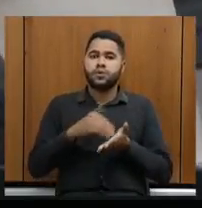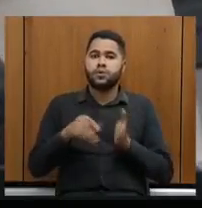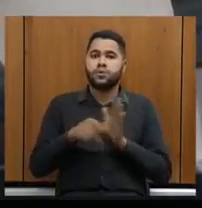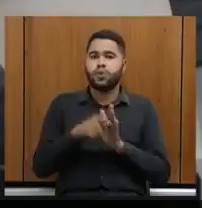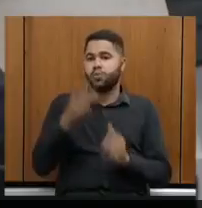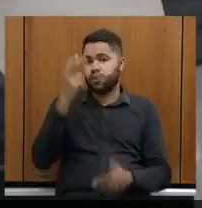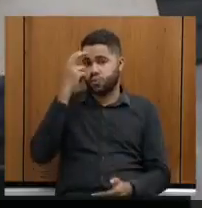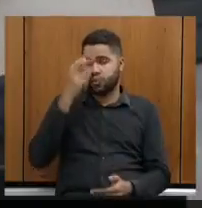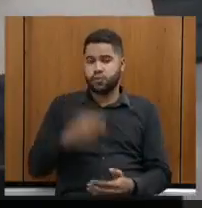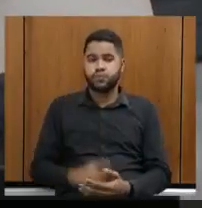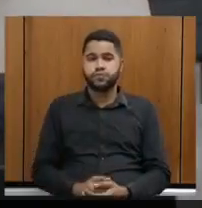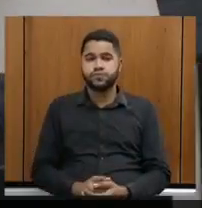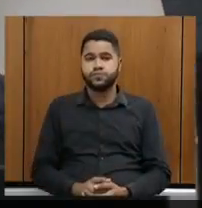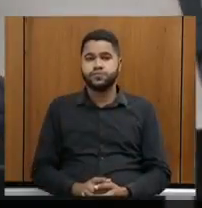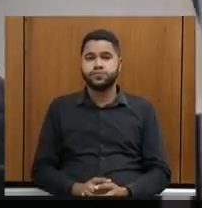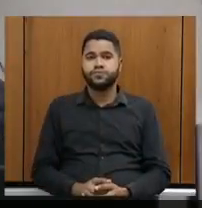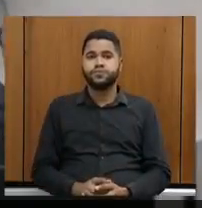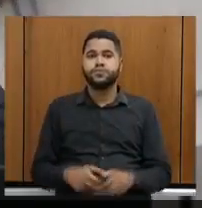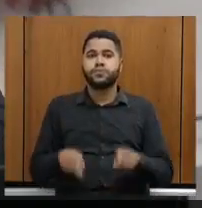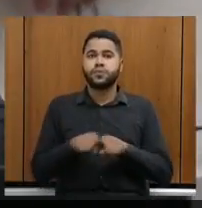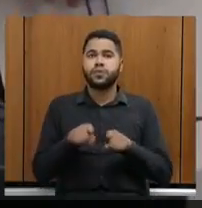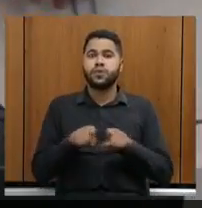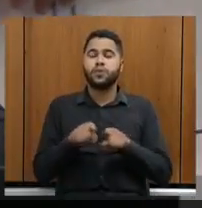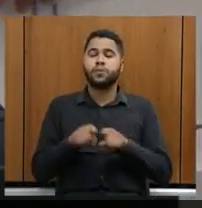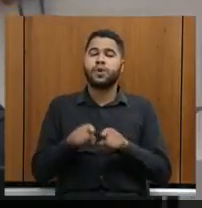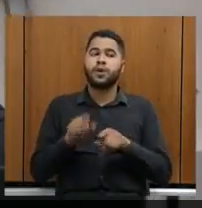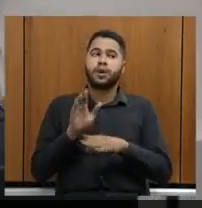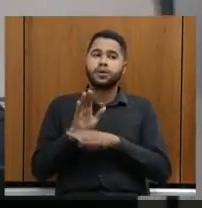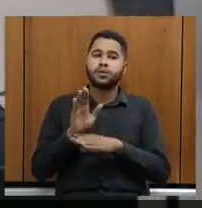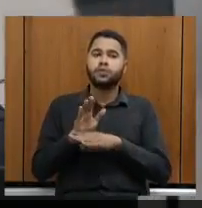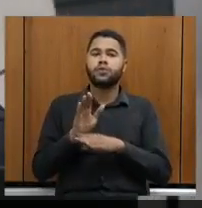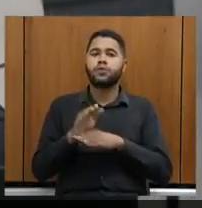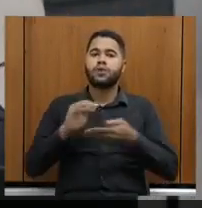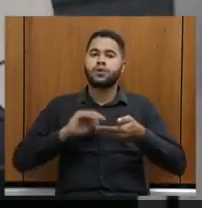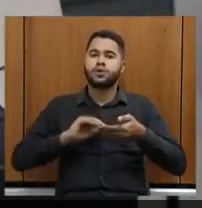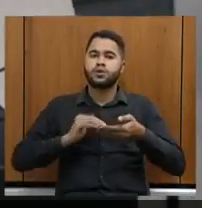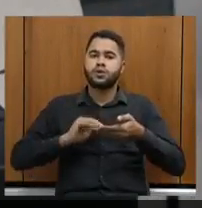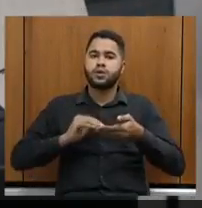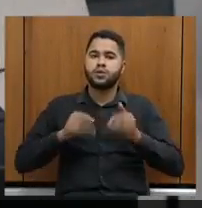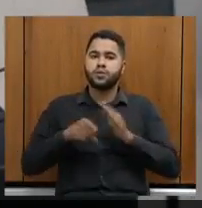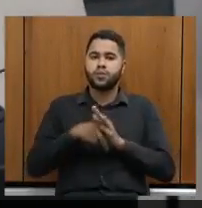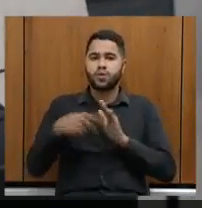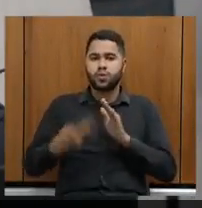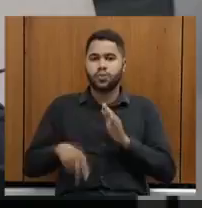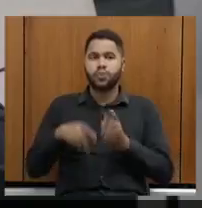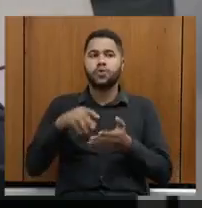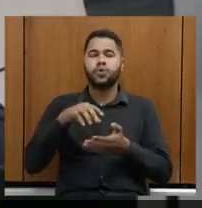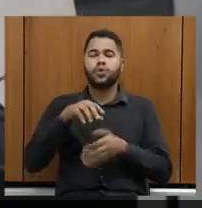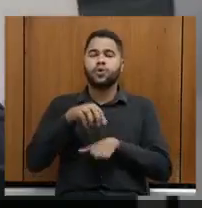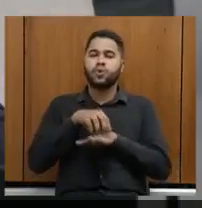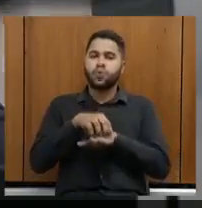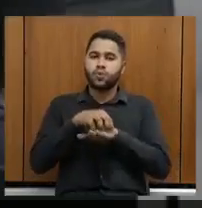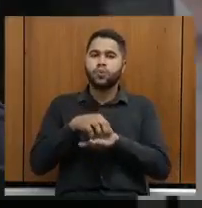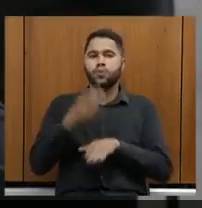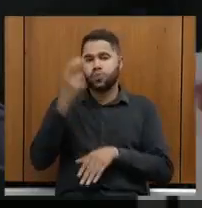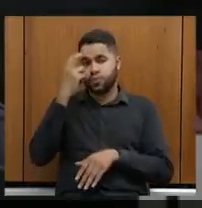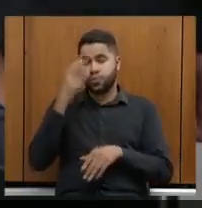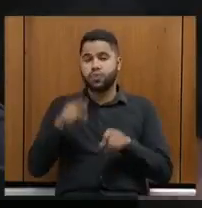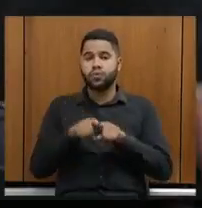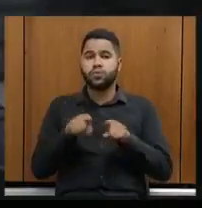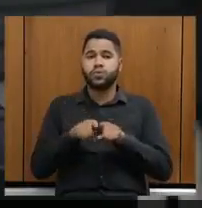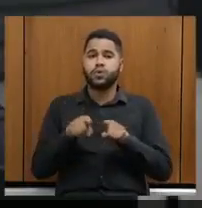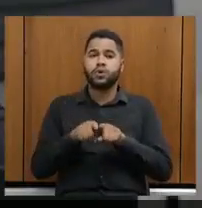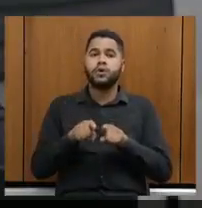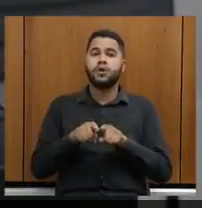Cultura, Dagmar de Souza Correia, assessora cerimonial da Secretaria de Estado de Cultura e Turismo, Carolina Fleury, da